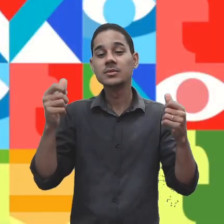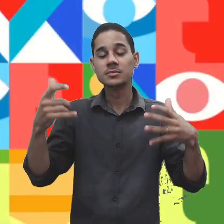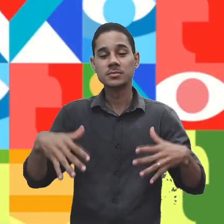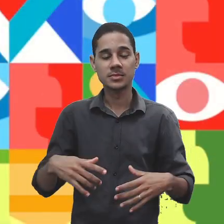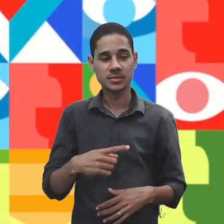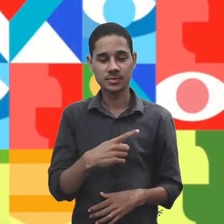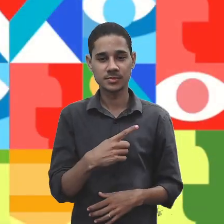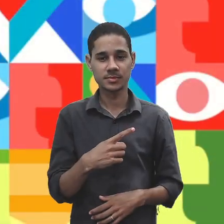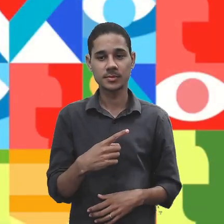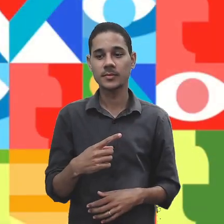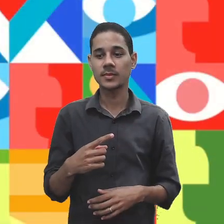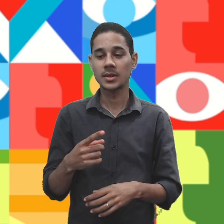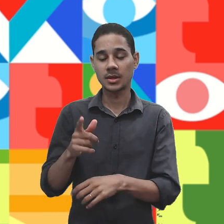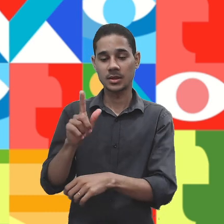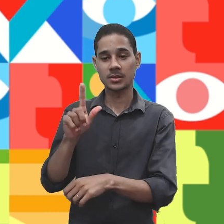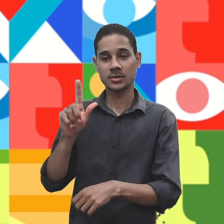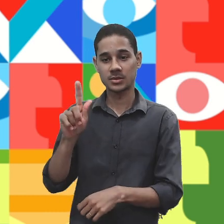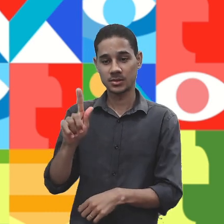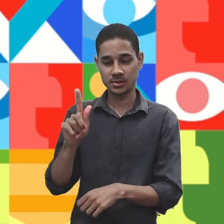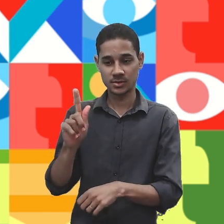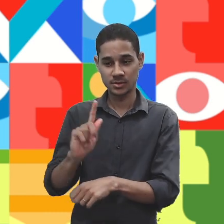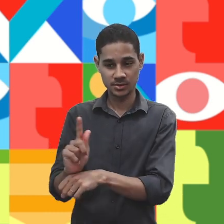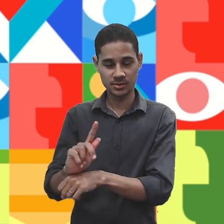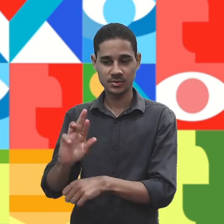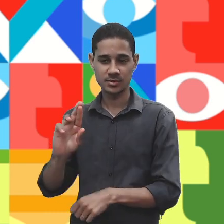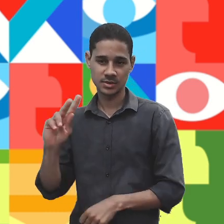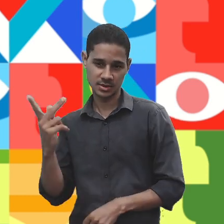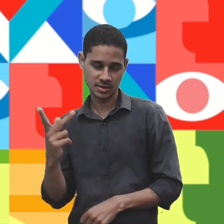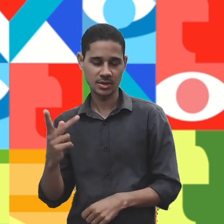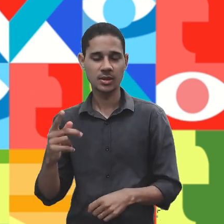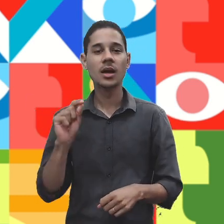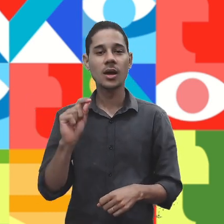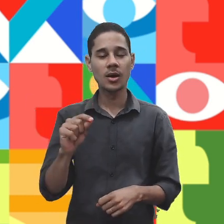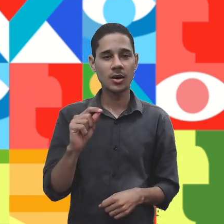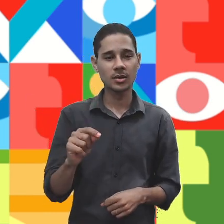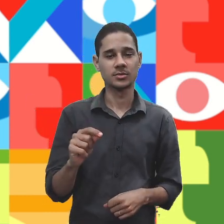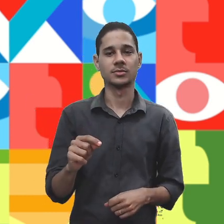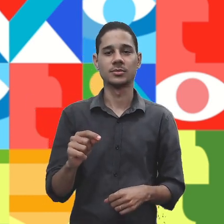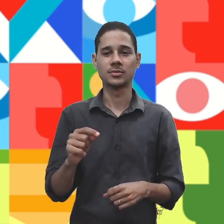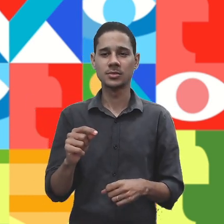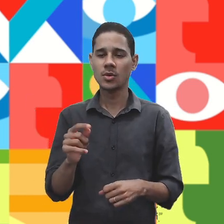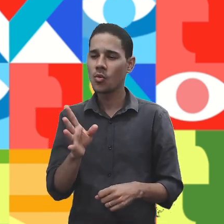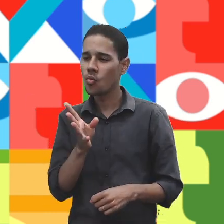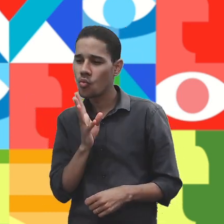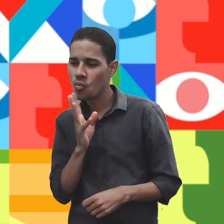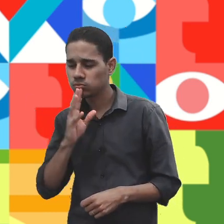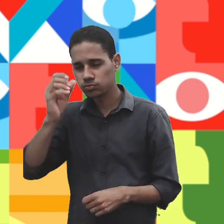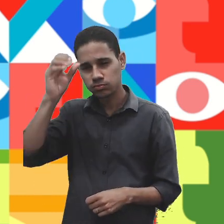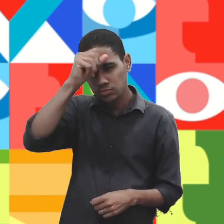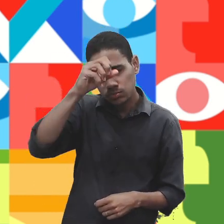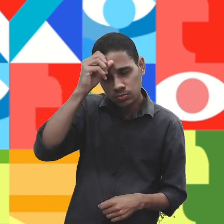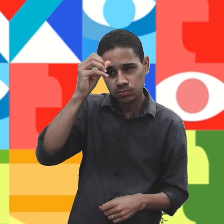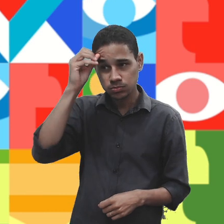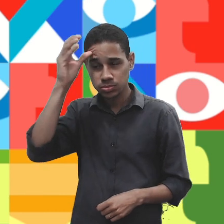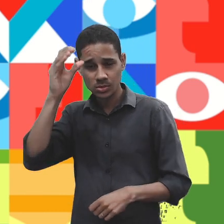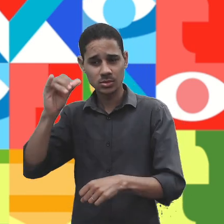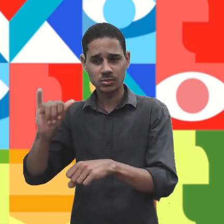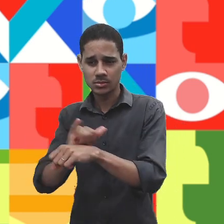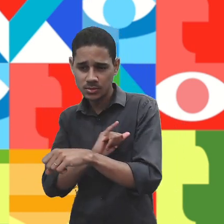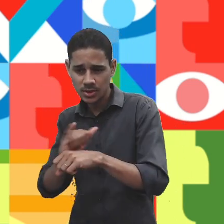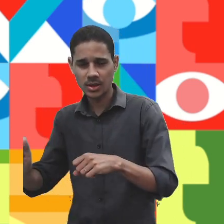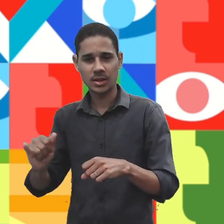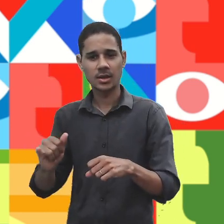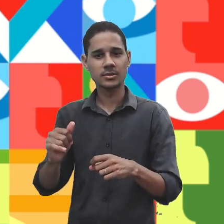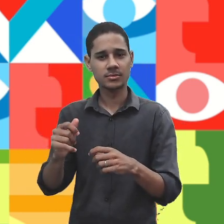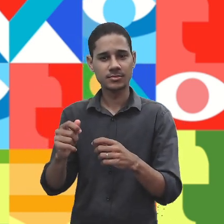é gerir, são conhecimentos e técnicas administrativas para gerir pessoas, organizações e